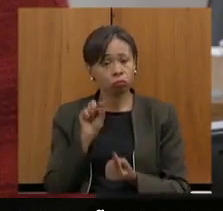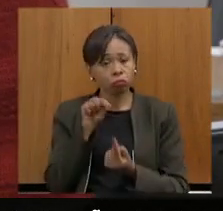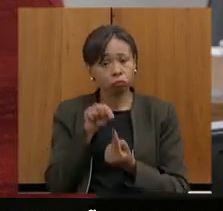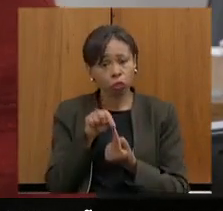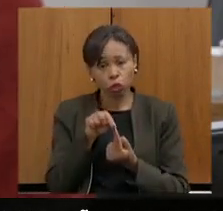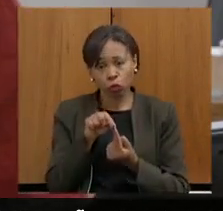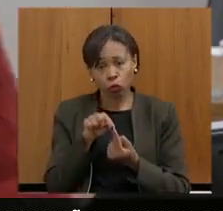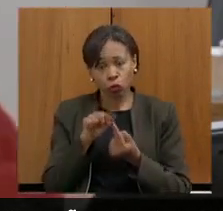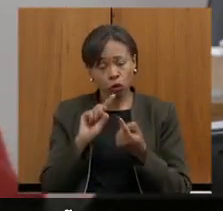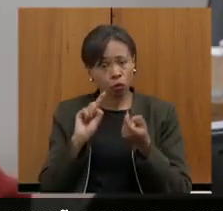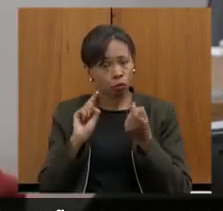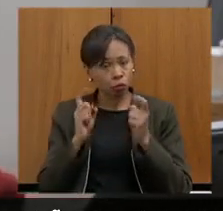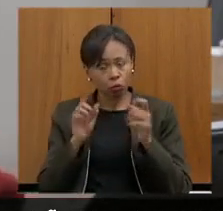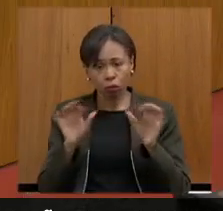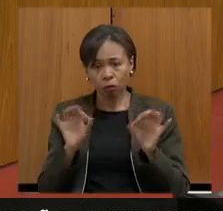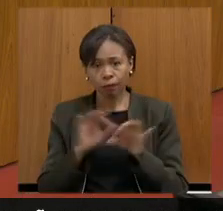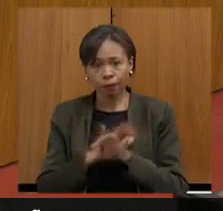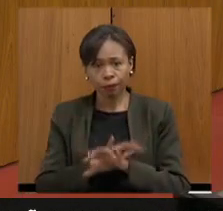nossa reunião